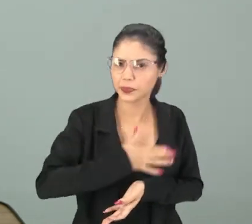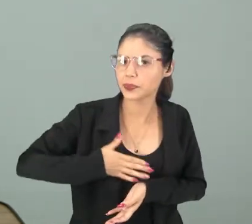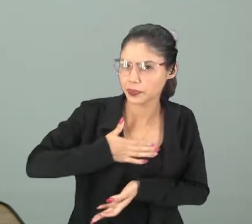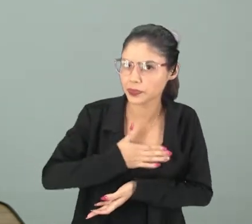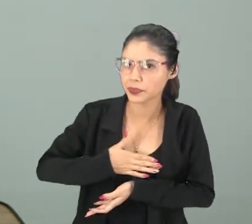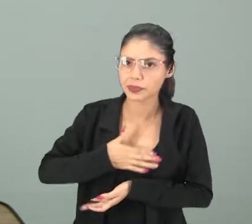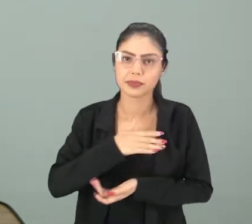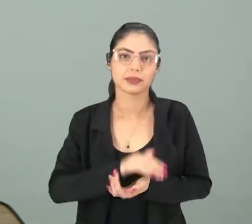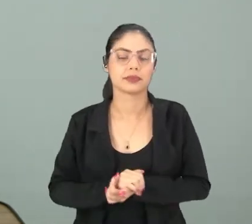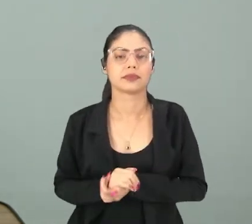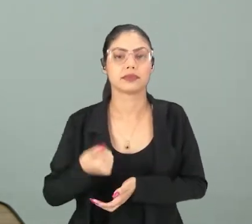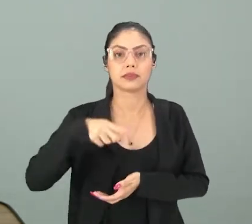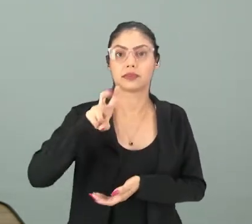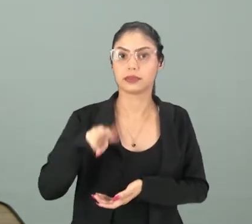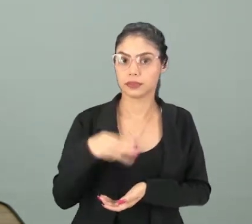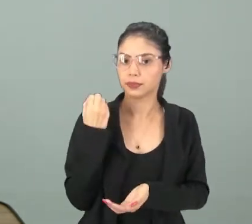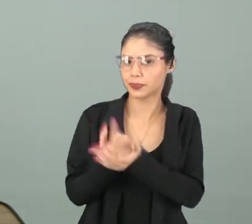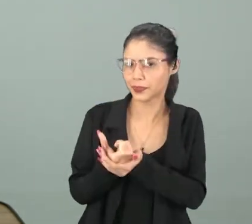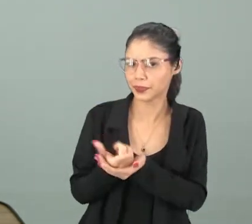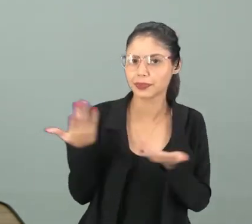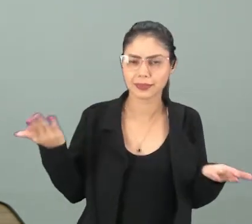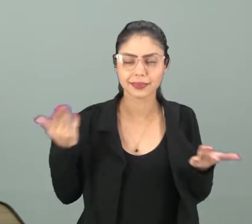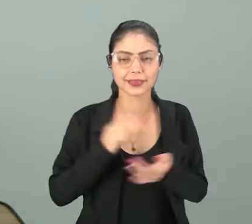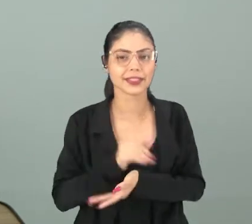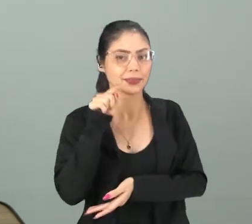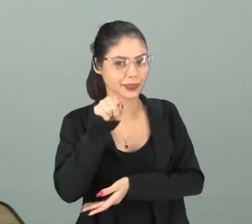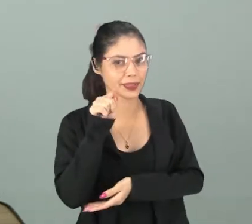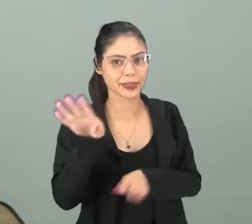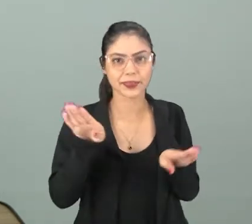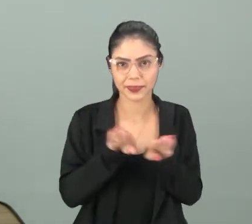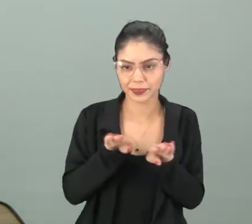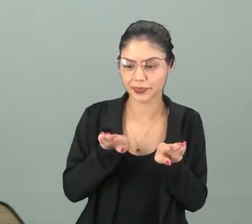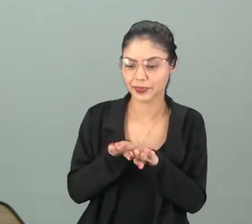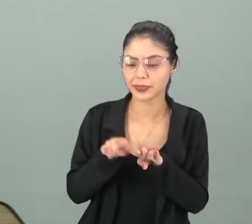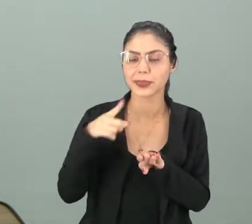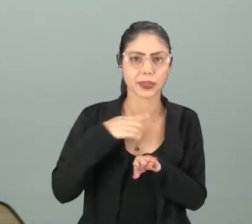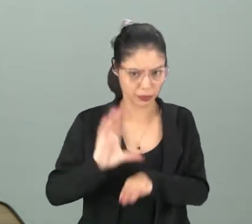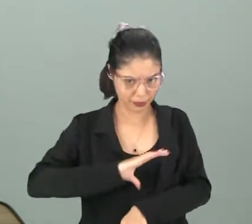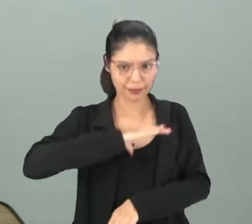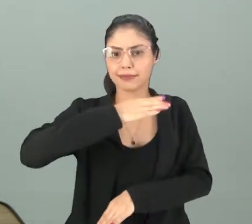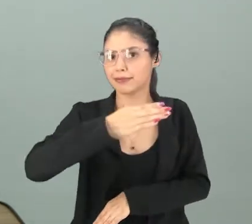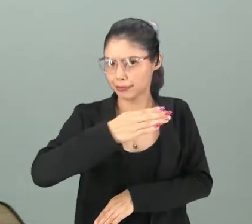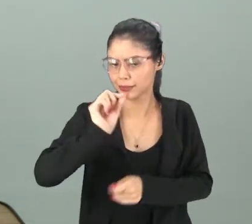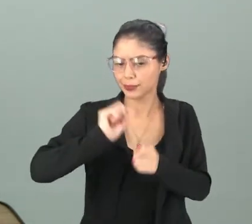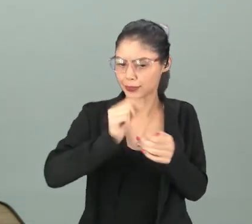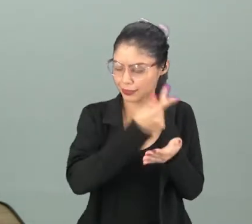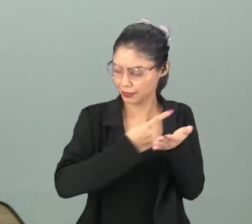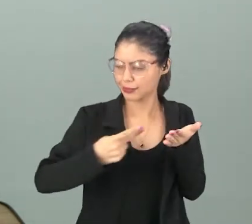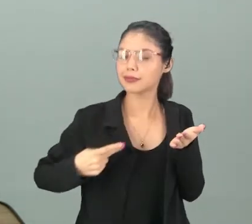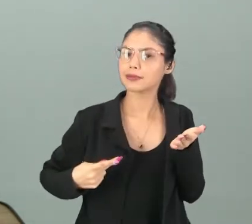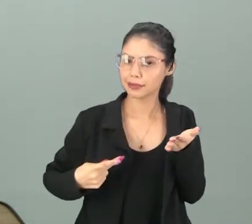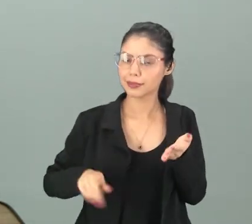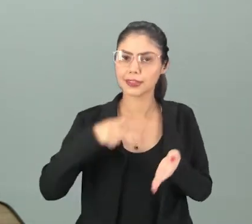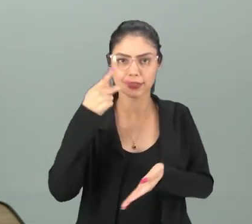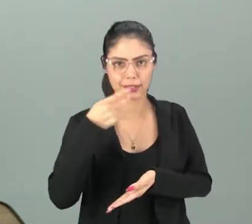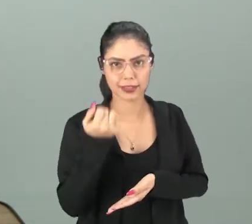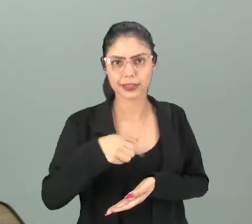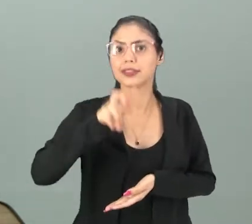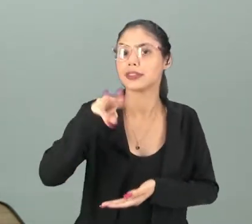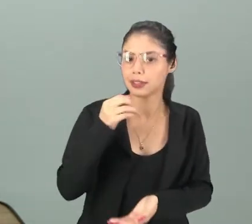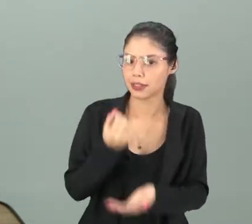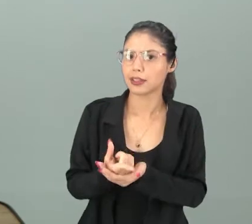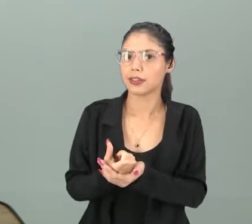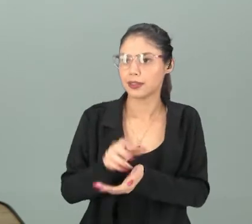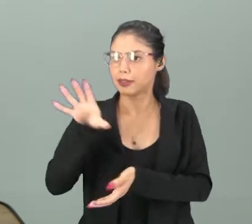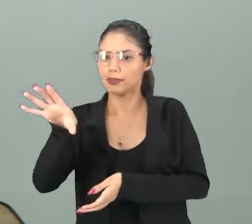gostaram? Quem me compra, né? E aí, você também tem coragem de fazer um poema aí falando quem me